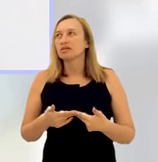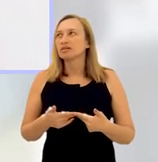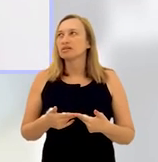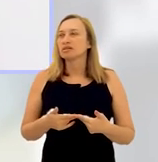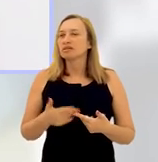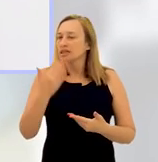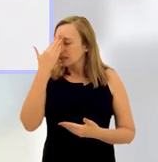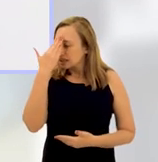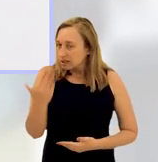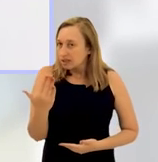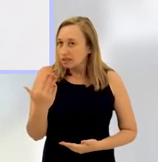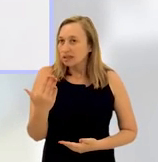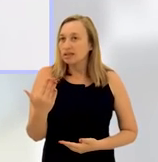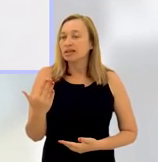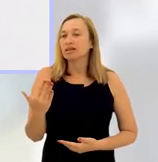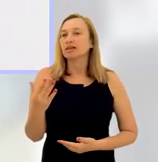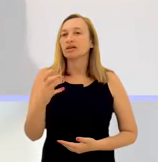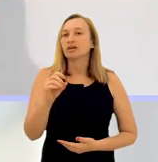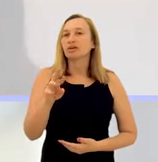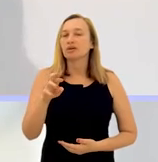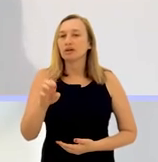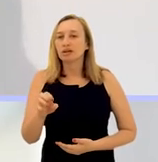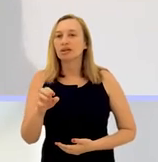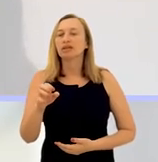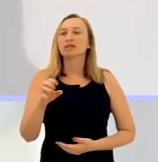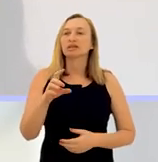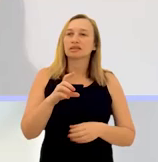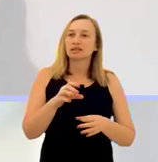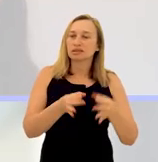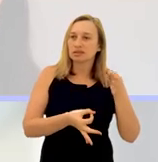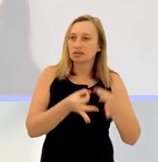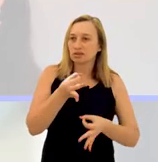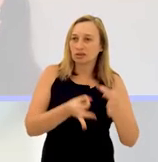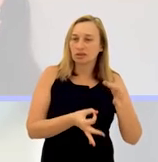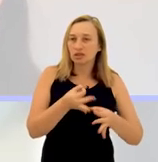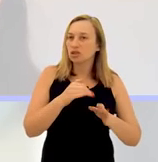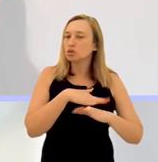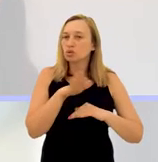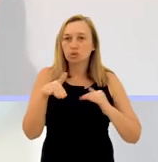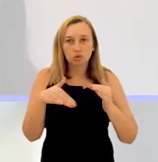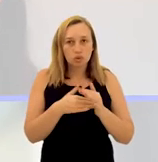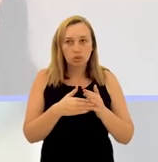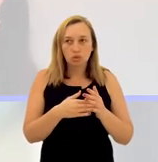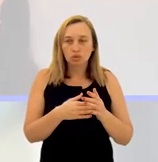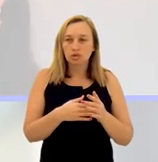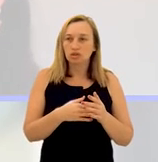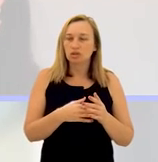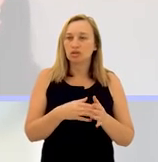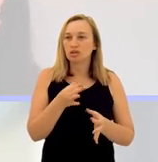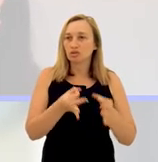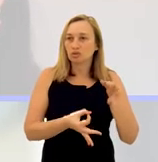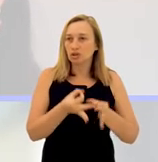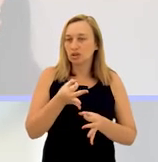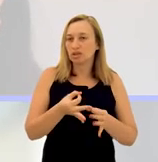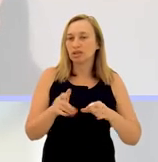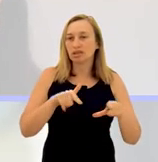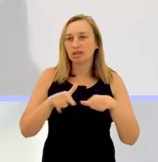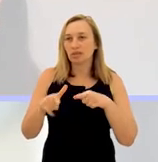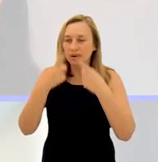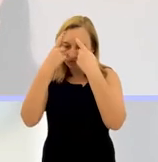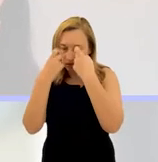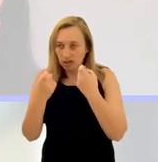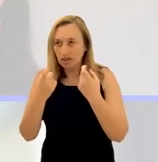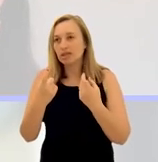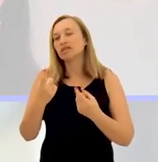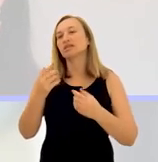Muito, sempre, sempre agradecer a Coim, a desembargadora Sueli, todas as juízas da violência doméstica que, nas